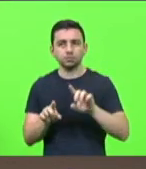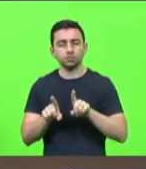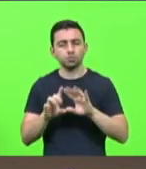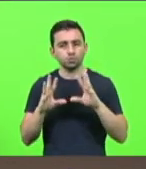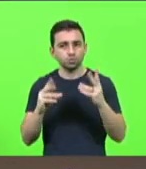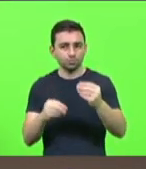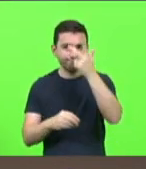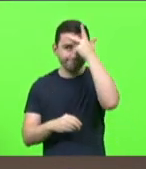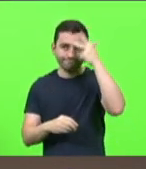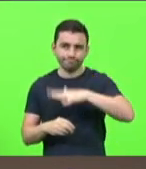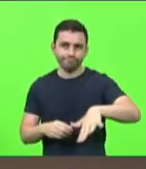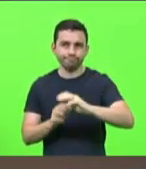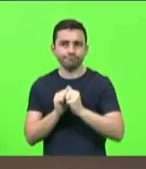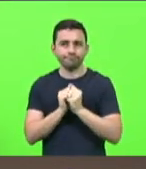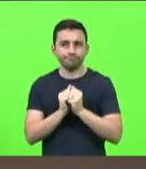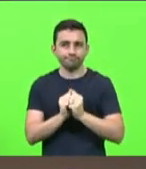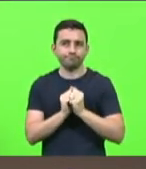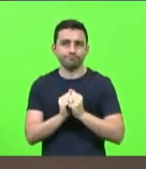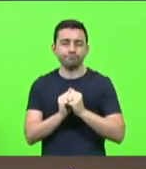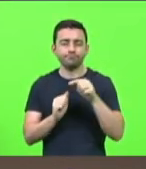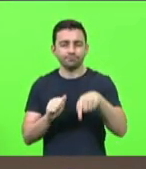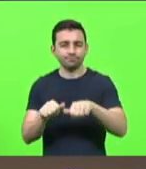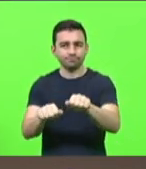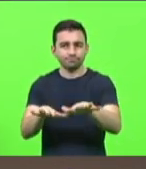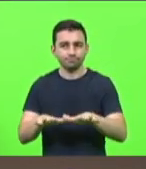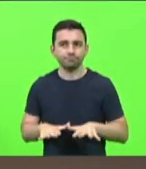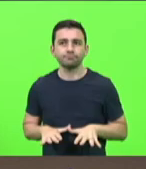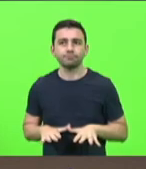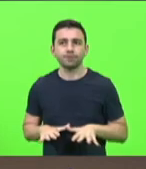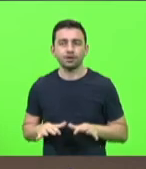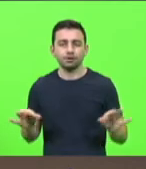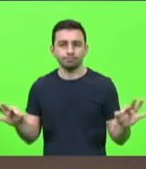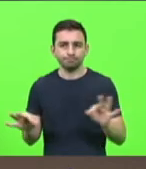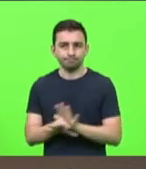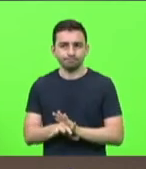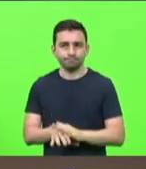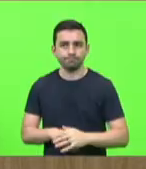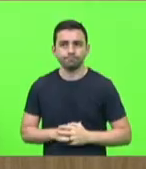fizemos esta sessão declaro encerrada a presente sessão aí e